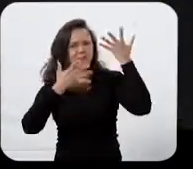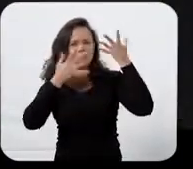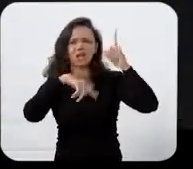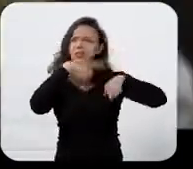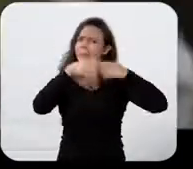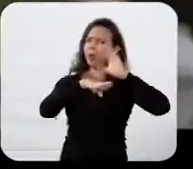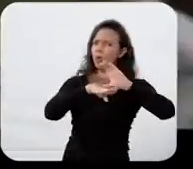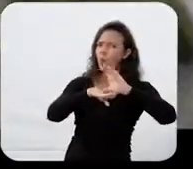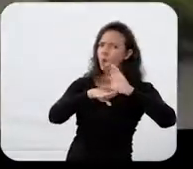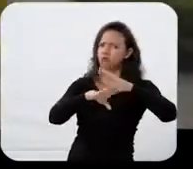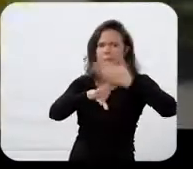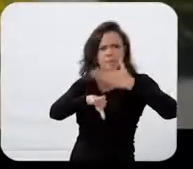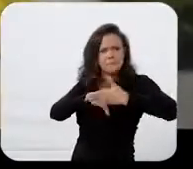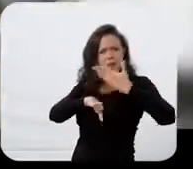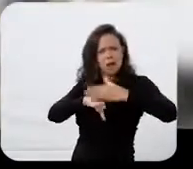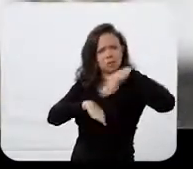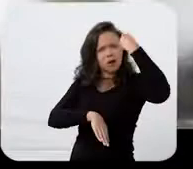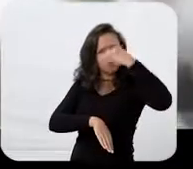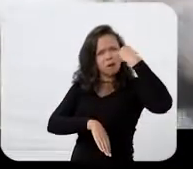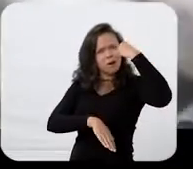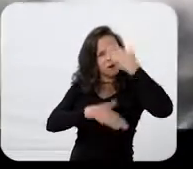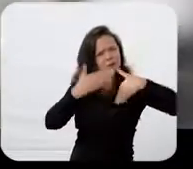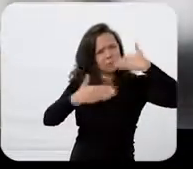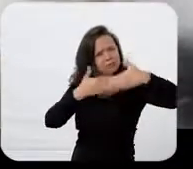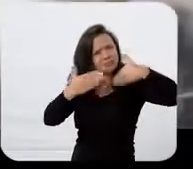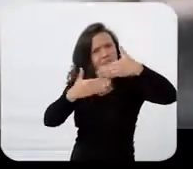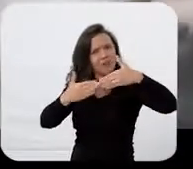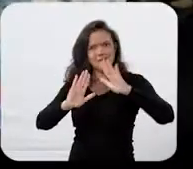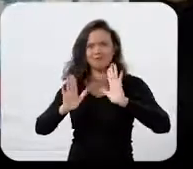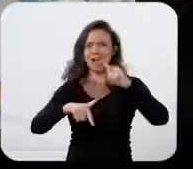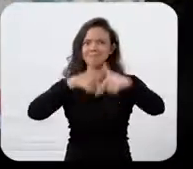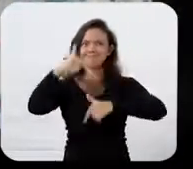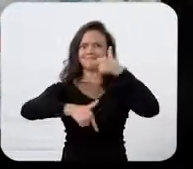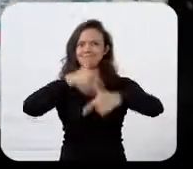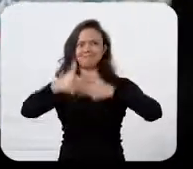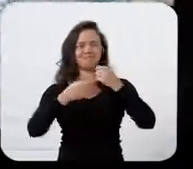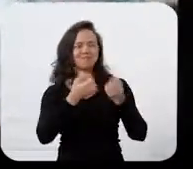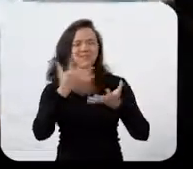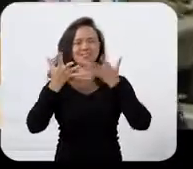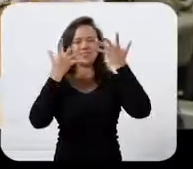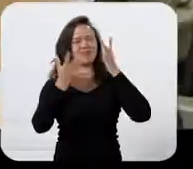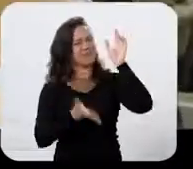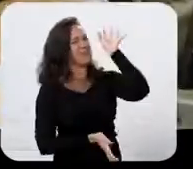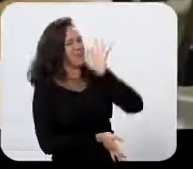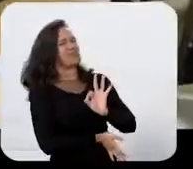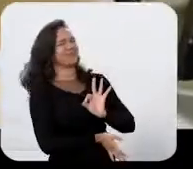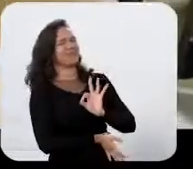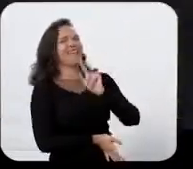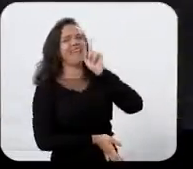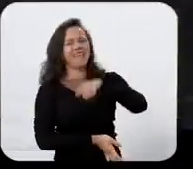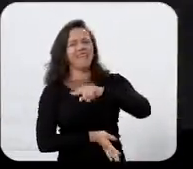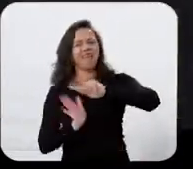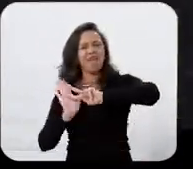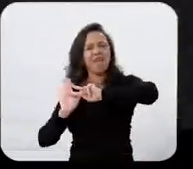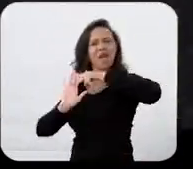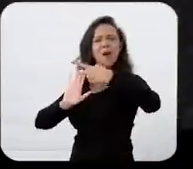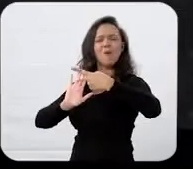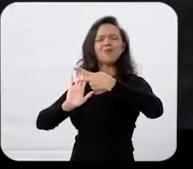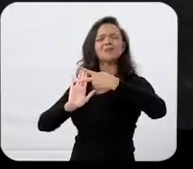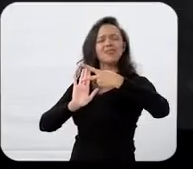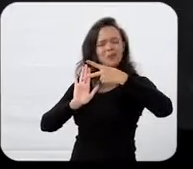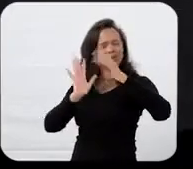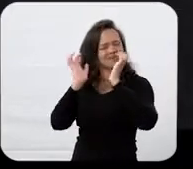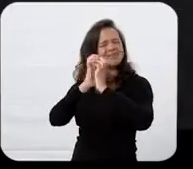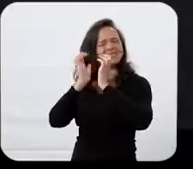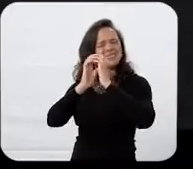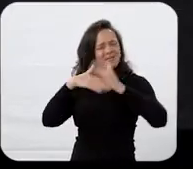Depois que dá a formação, você ganha a prática, você vai ganhando a experiência, e quando vem, tá fazendo um serviço maravilhoso. Com certeza. Isso é o retrato do